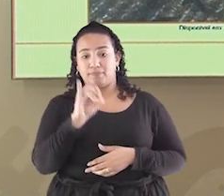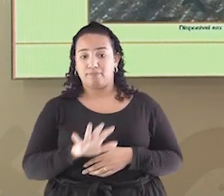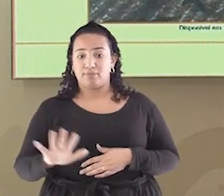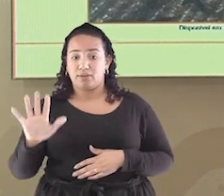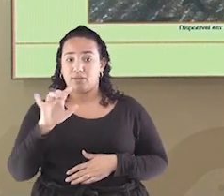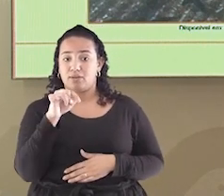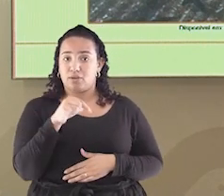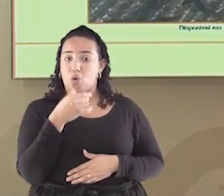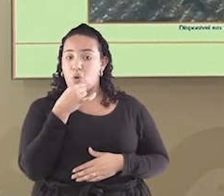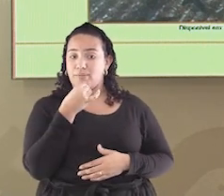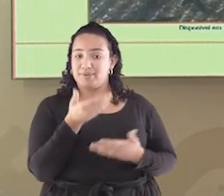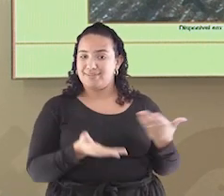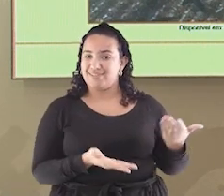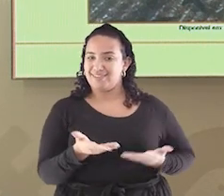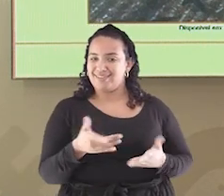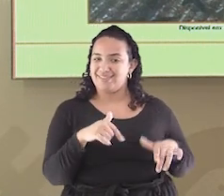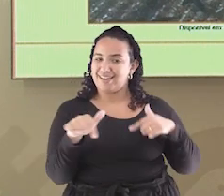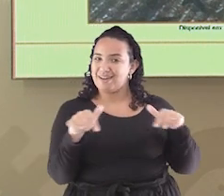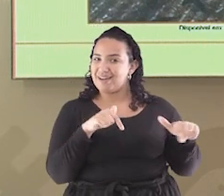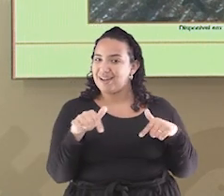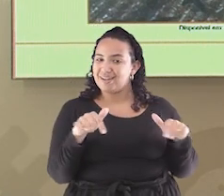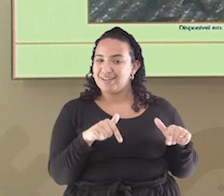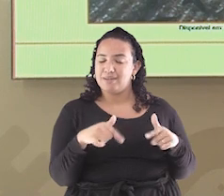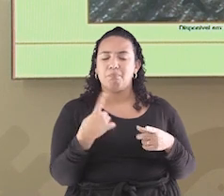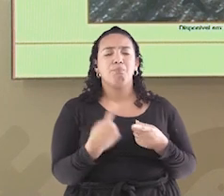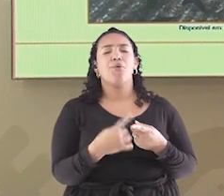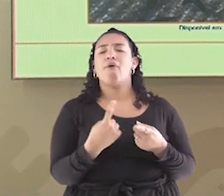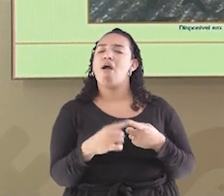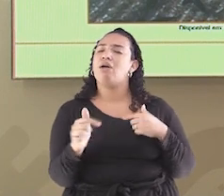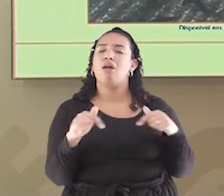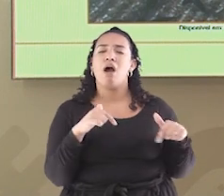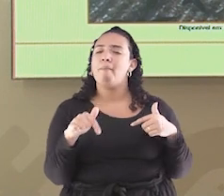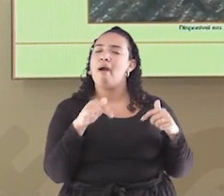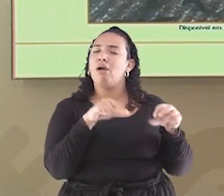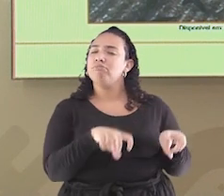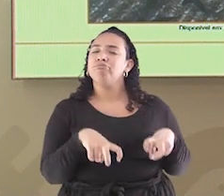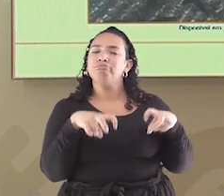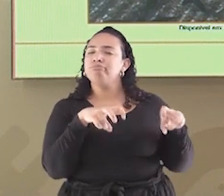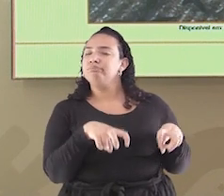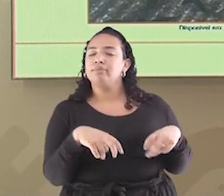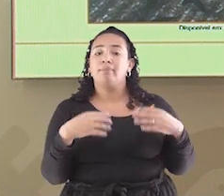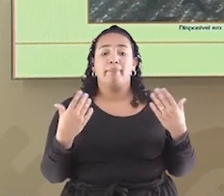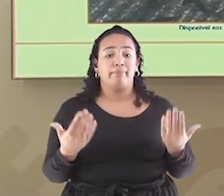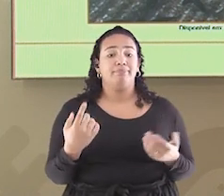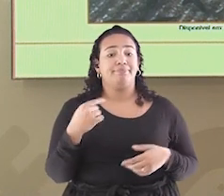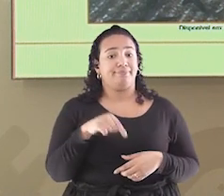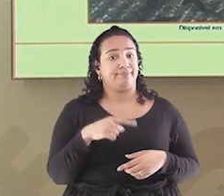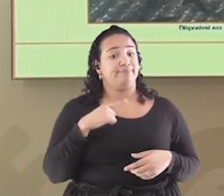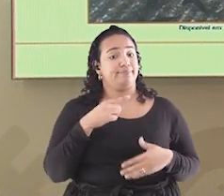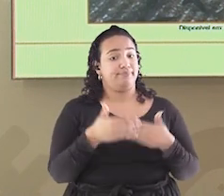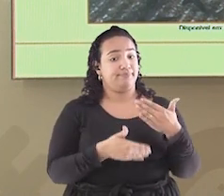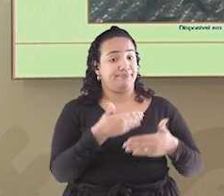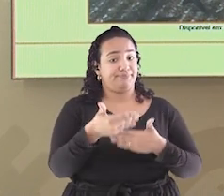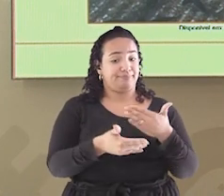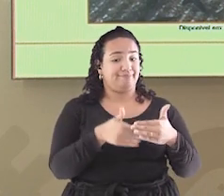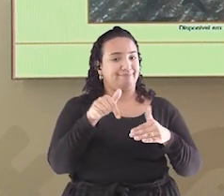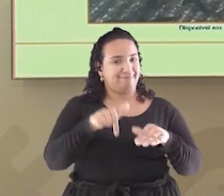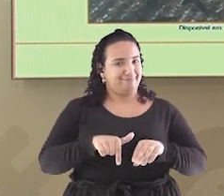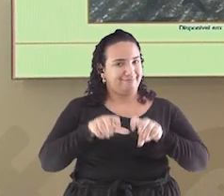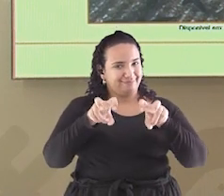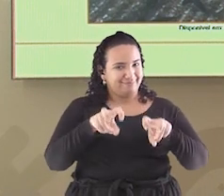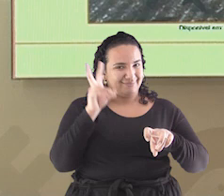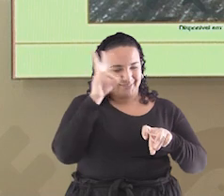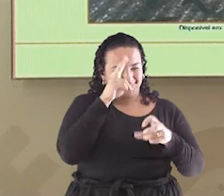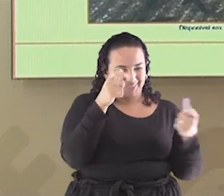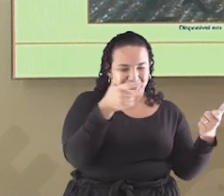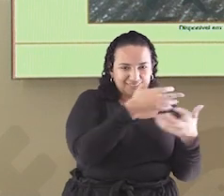servos trabalhando no campo. Por que eles estavam trabalhando no campo? Porque eles passaram por aquele processo de ruralização, de